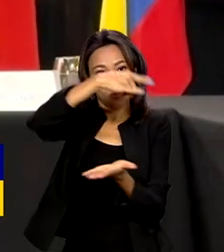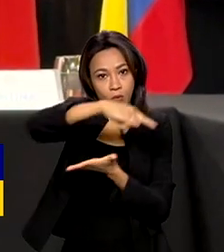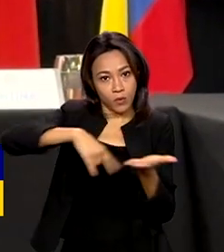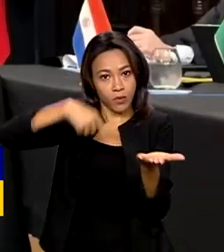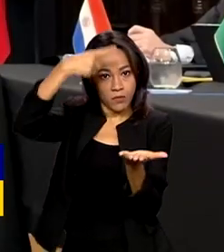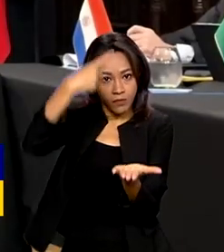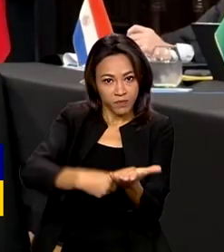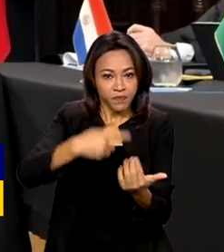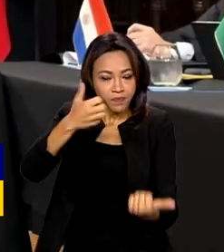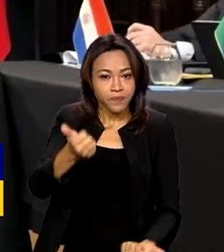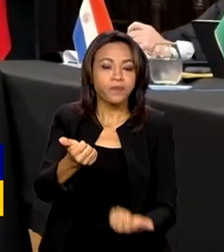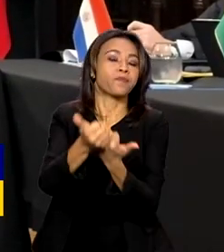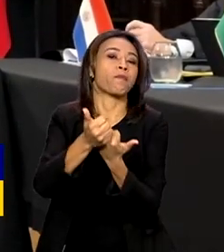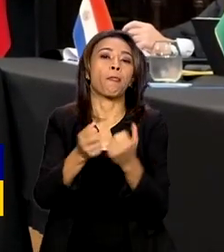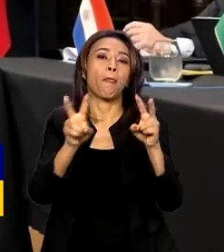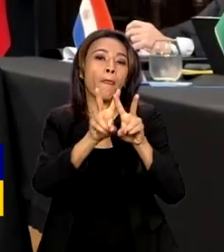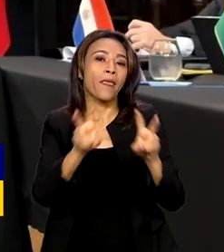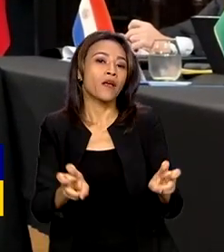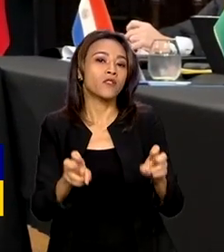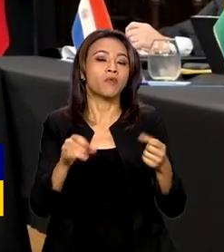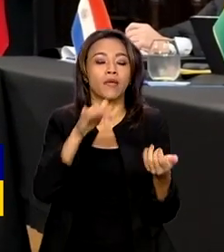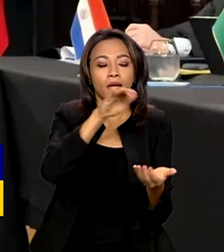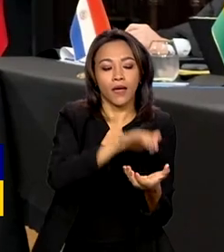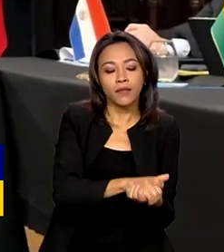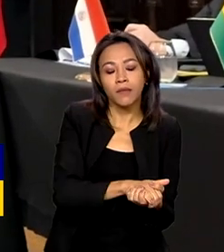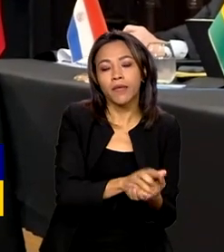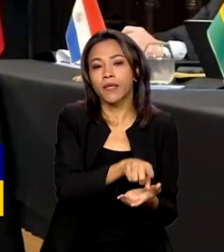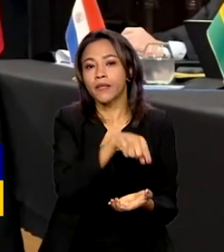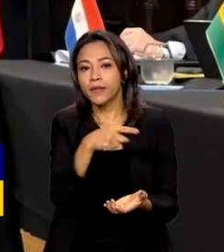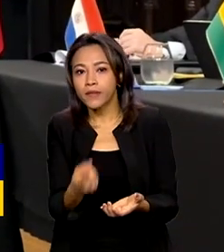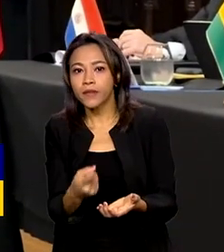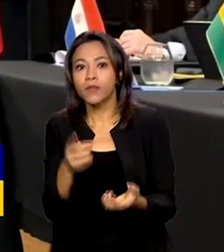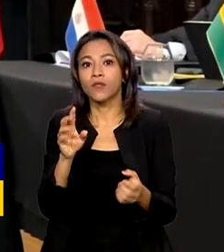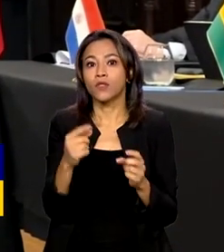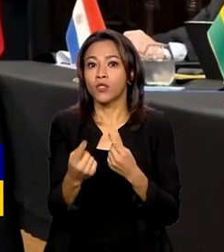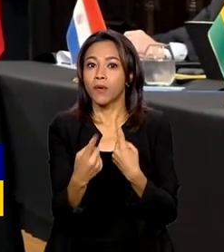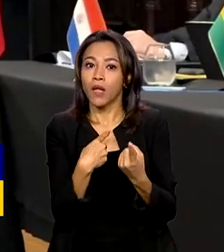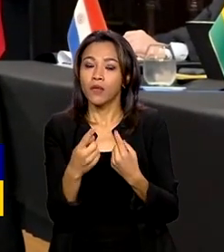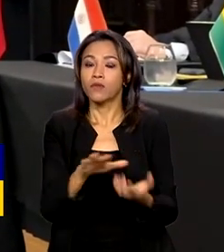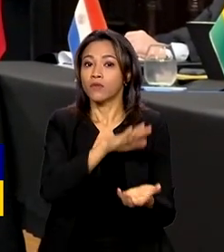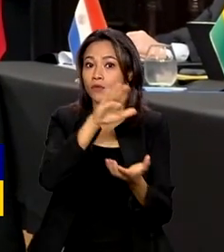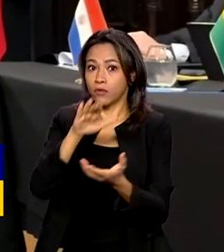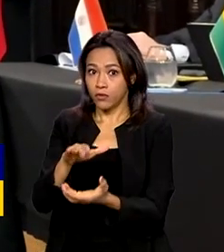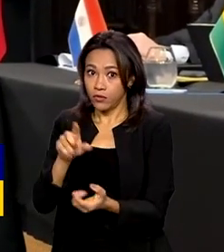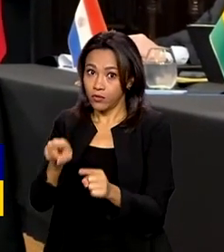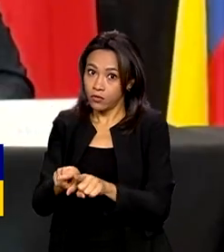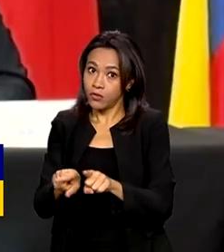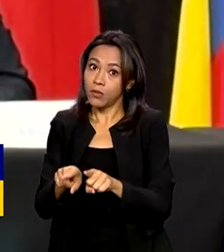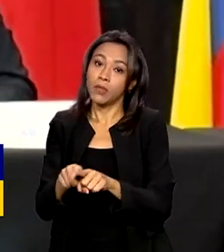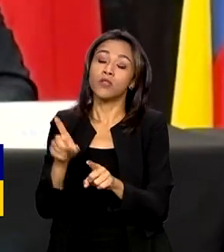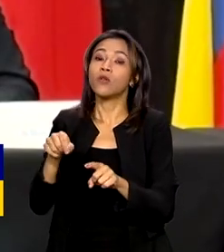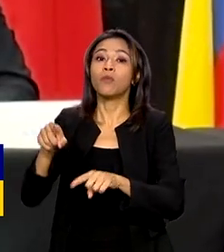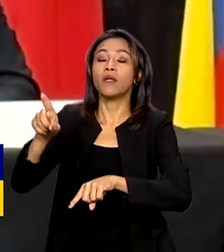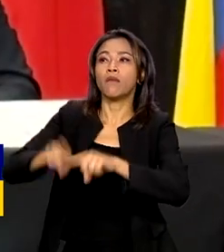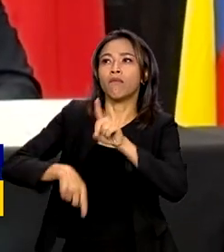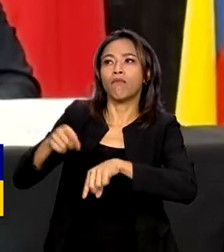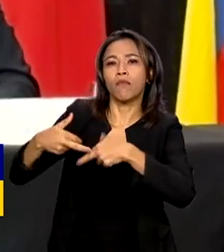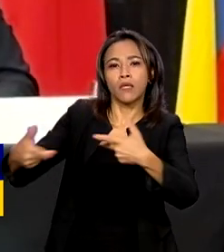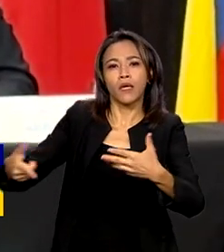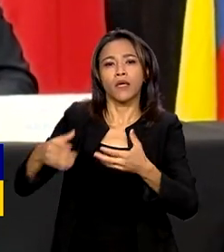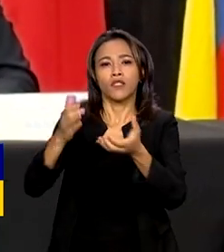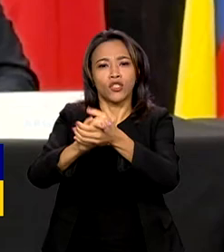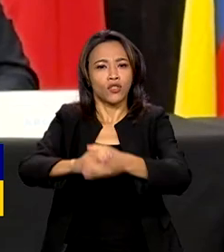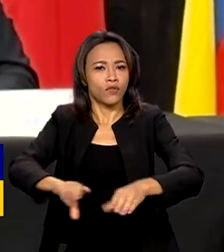jurisdição internacional para questões de matrimônio, relações pessoais e patrimoniais entre cônjuges, divórcio e